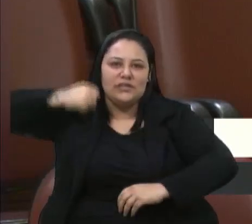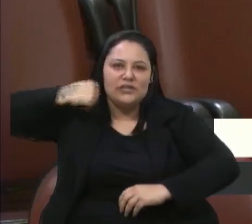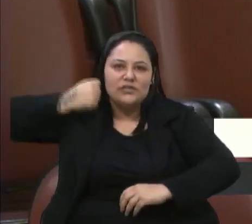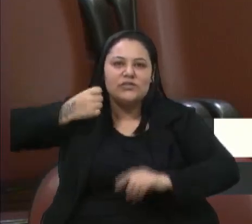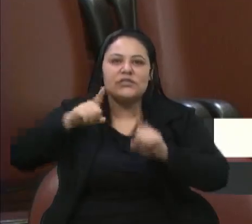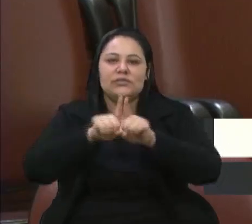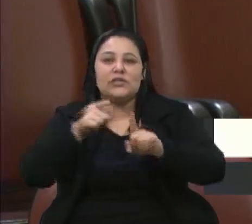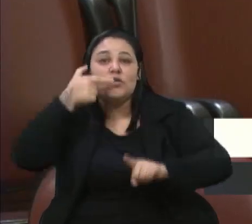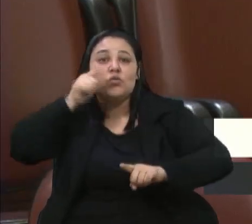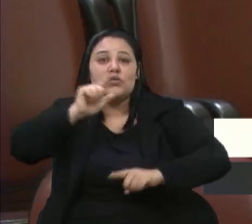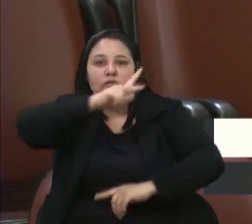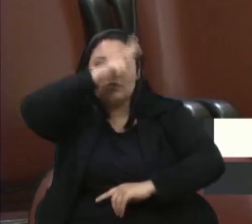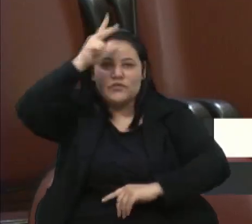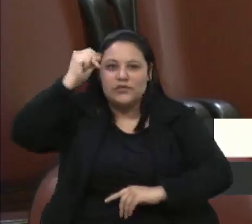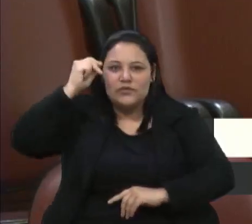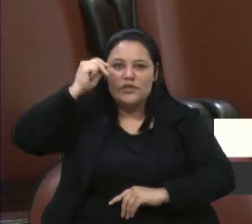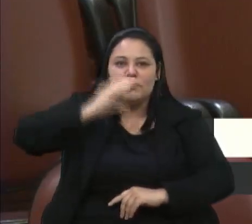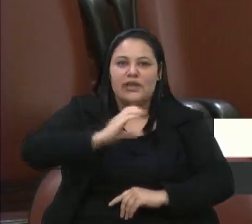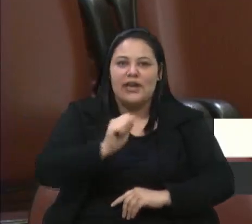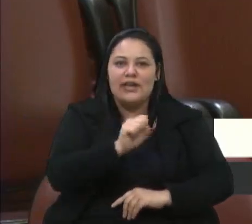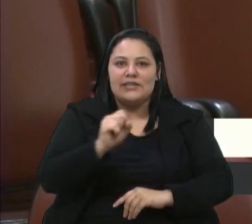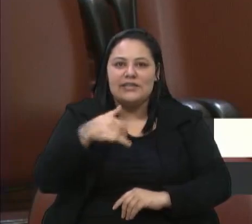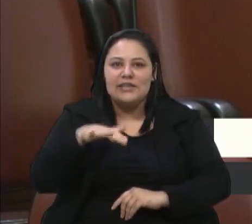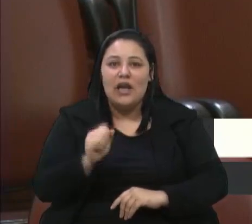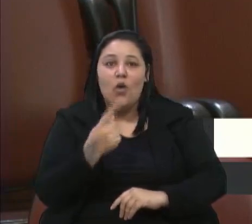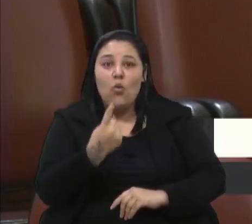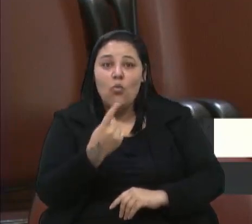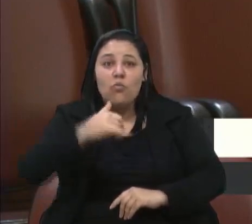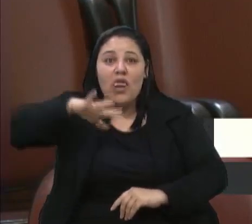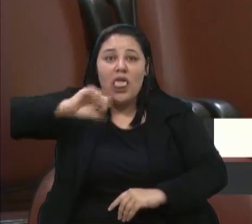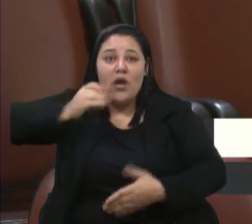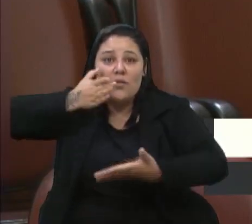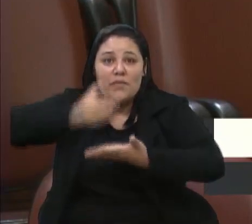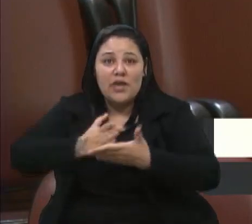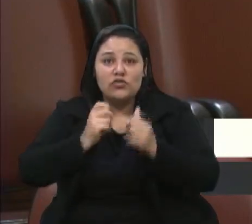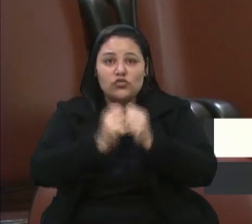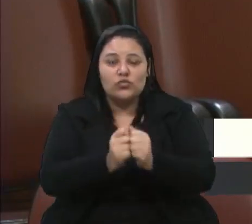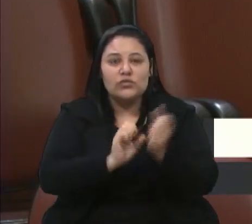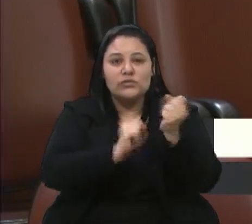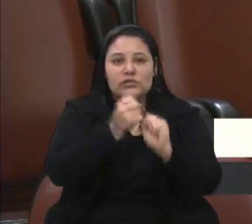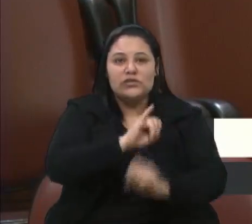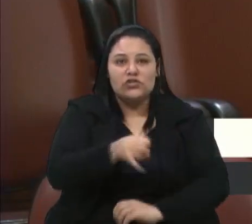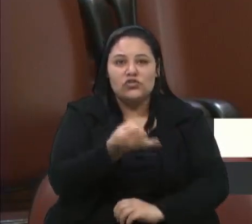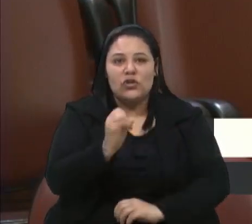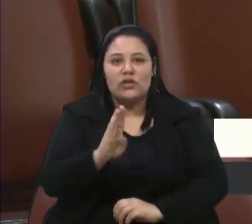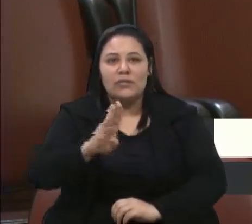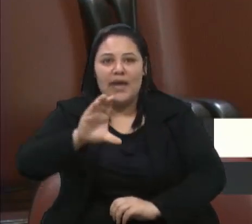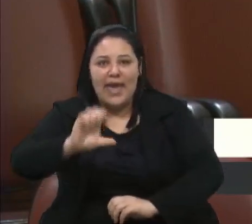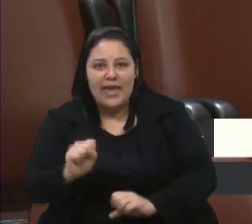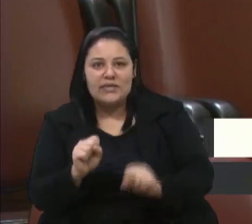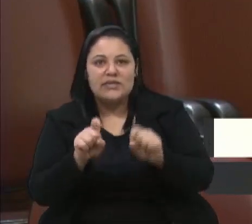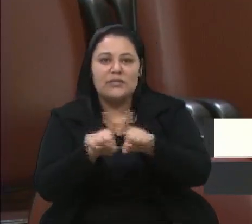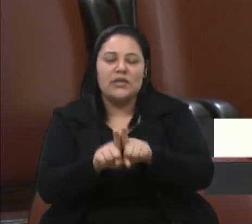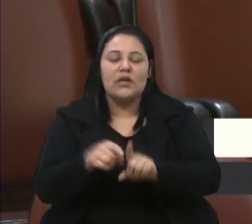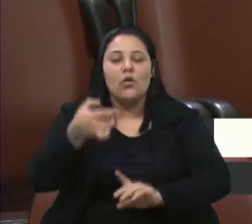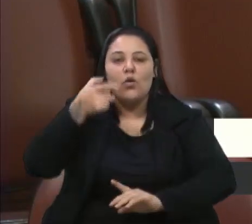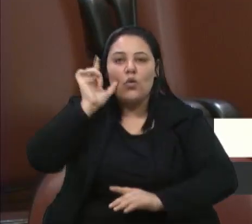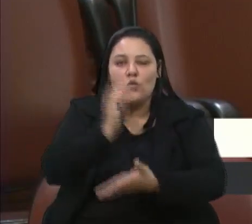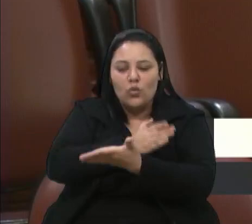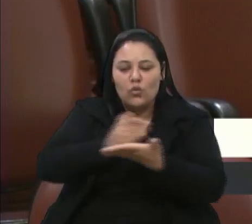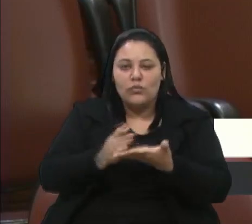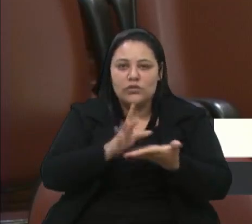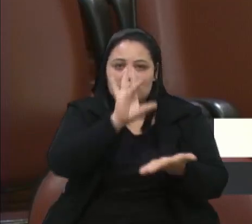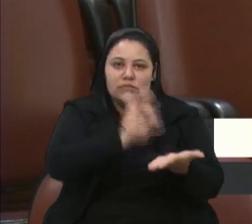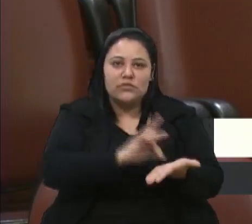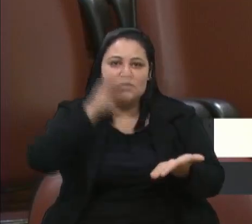Consegui com o prefeito Cassino um milhão e meio de transferências de reais, com a JBS, enfim. Ontem foi início da realização de um